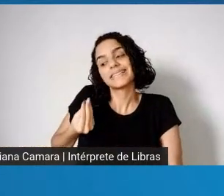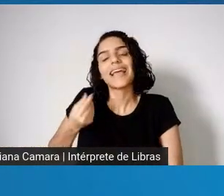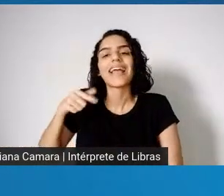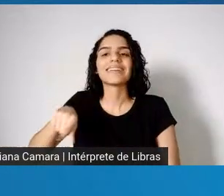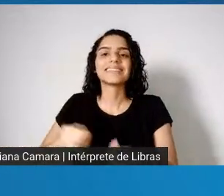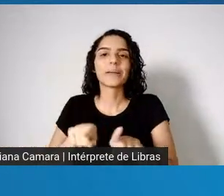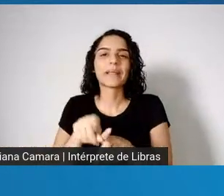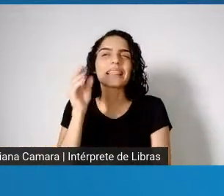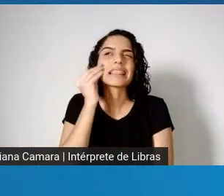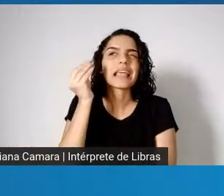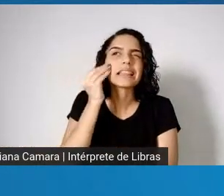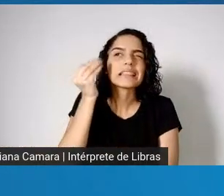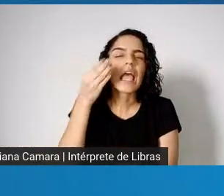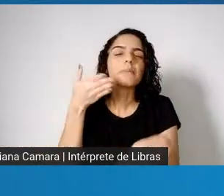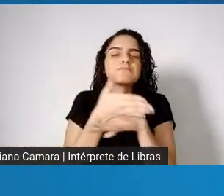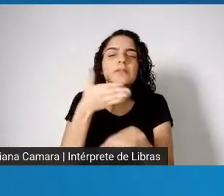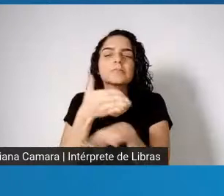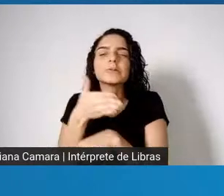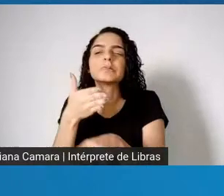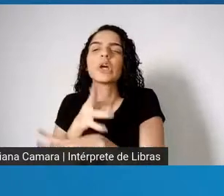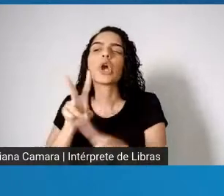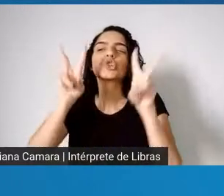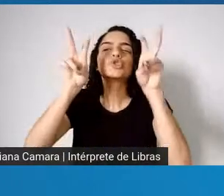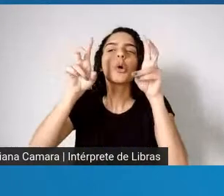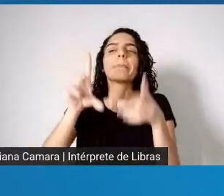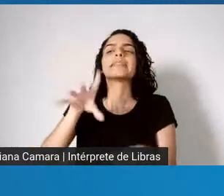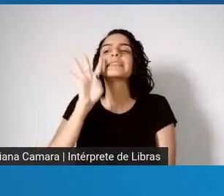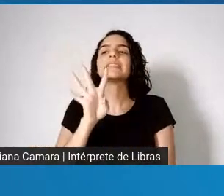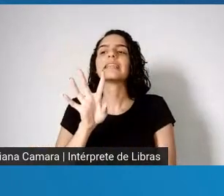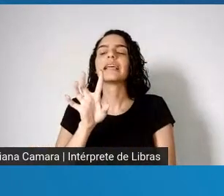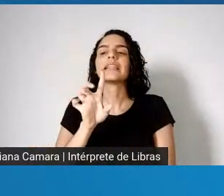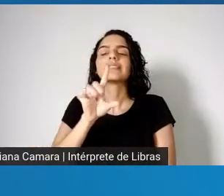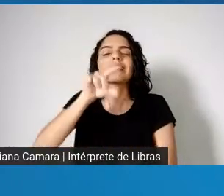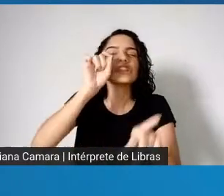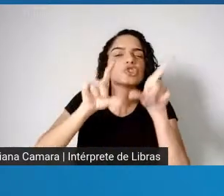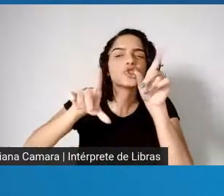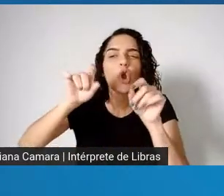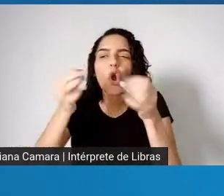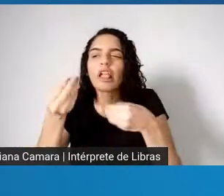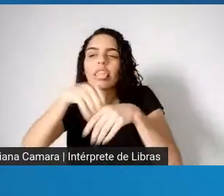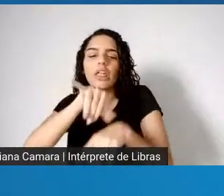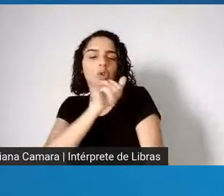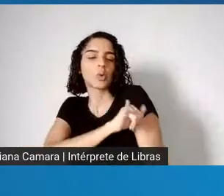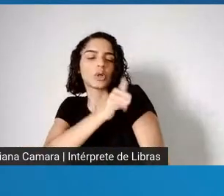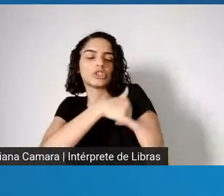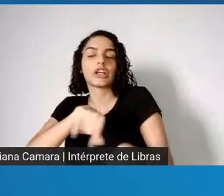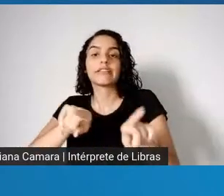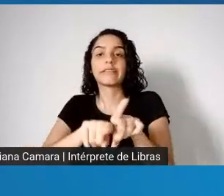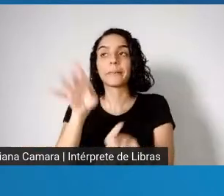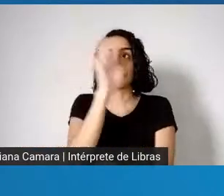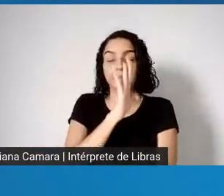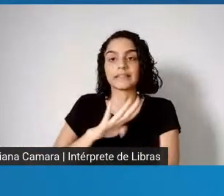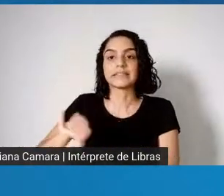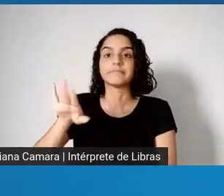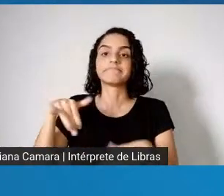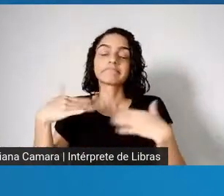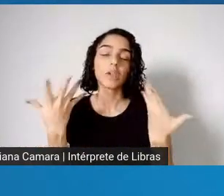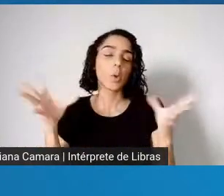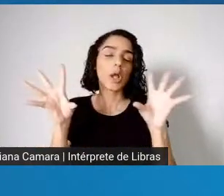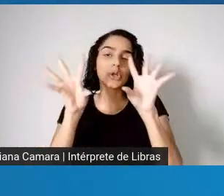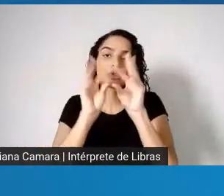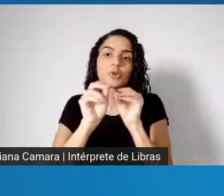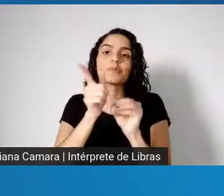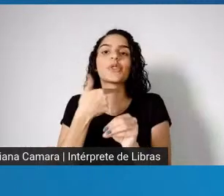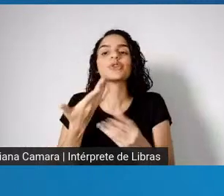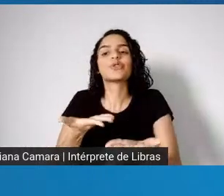participar das decisões sobre a pandemia no Rio de Janeiro e também no Brasil. Então, é esse nosso